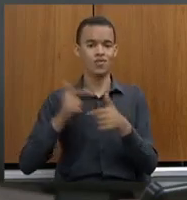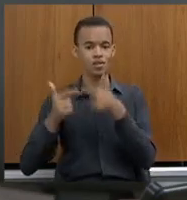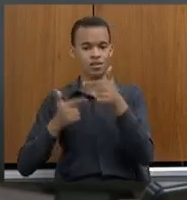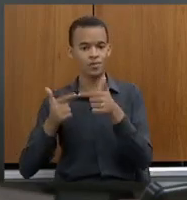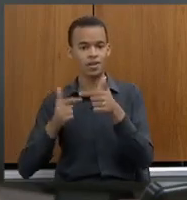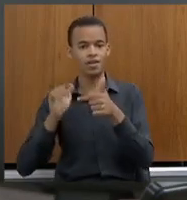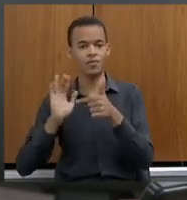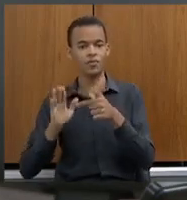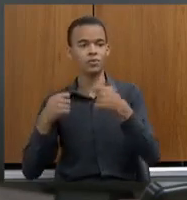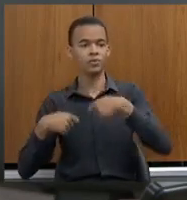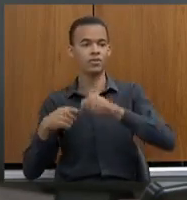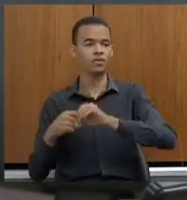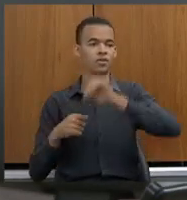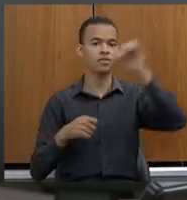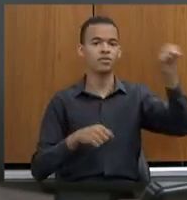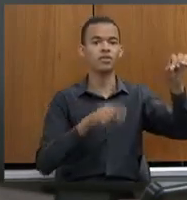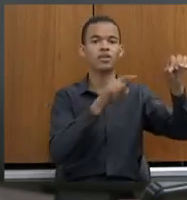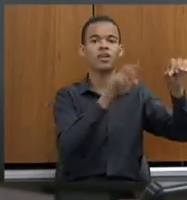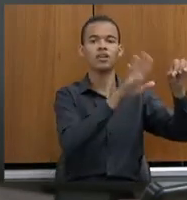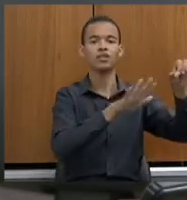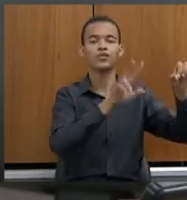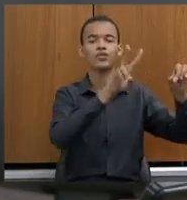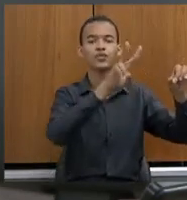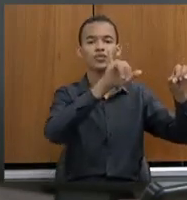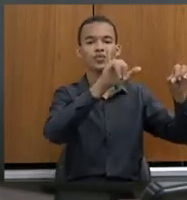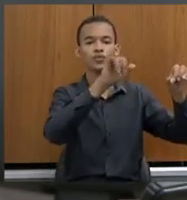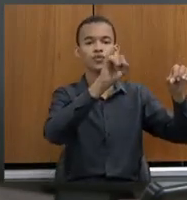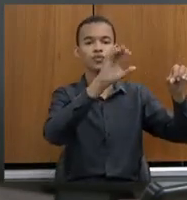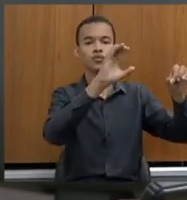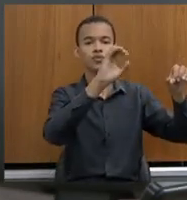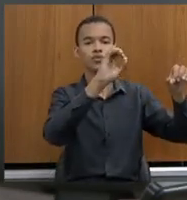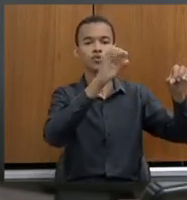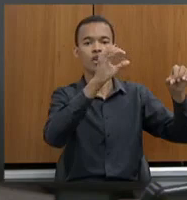E aí está sobrecarregado, não está dando conta de relatar os inquéritos.